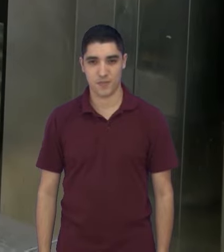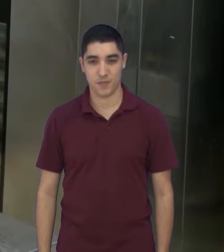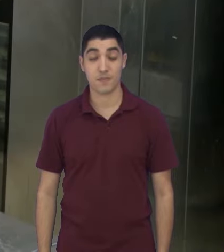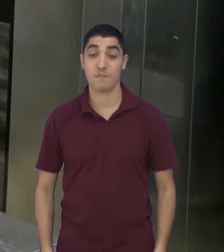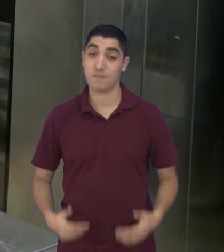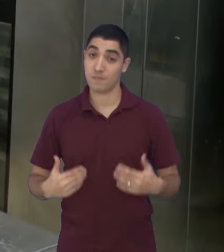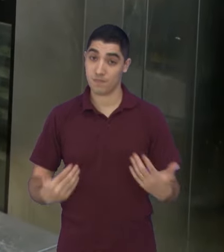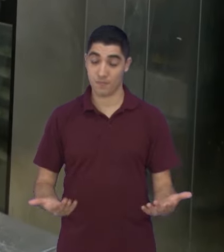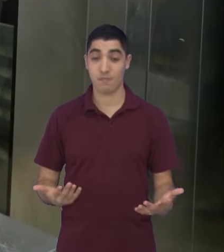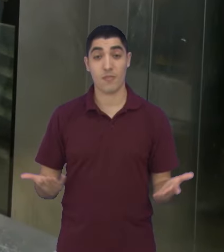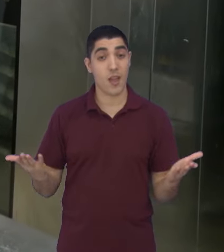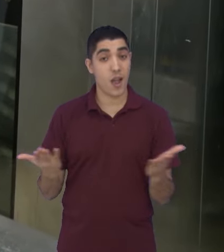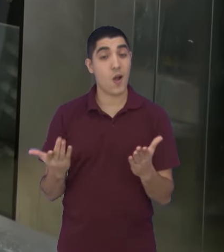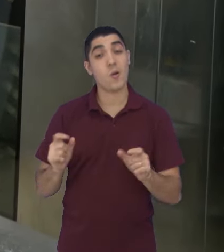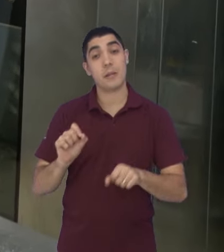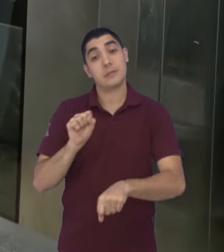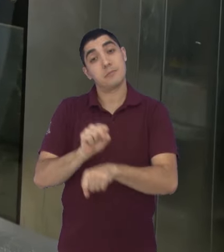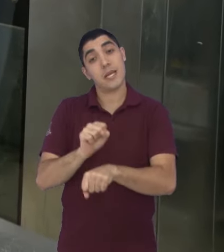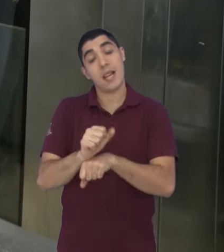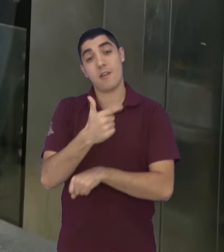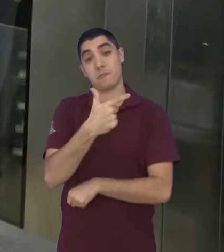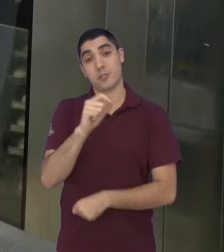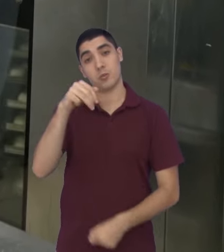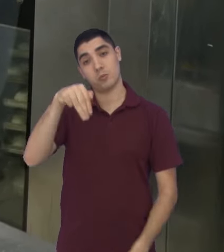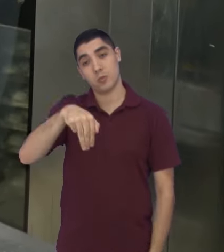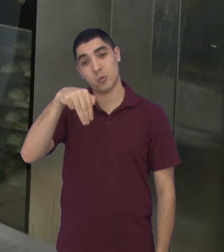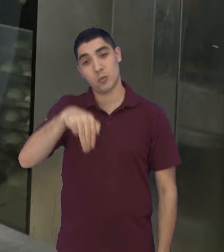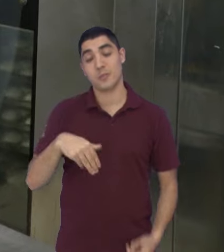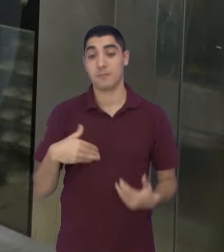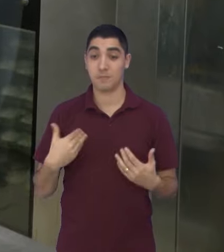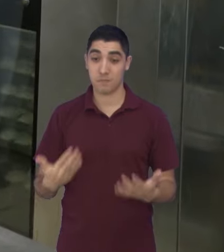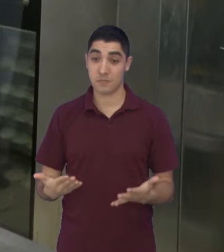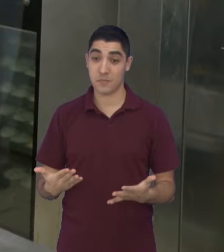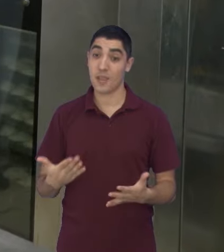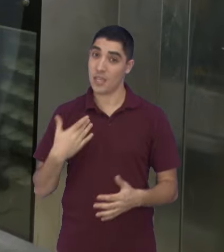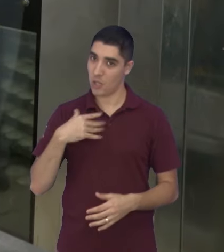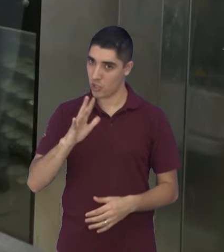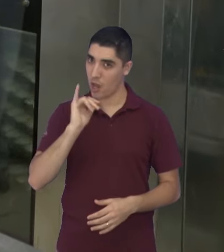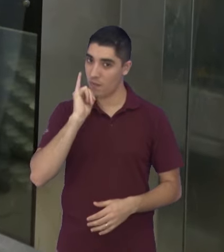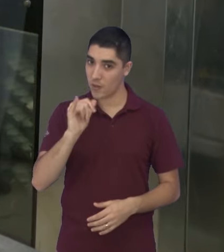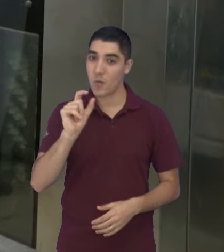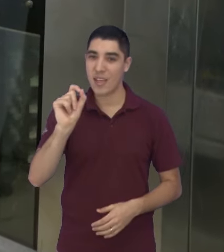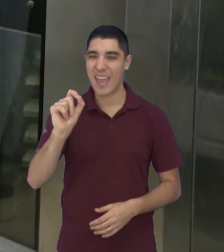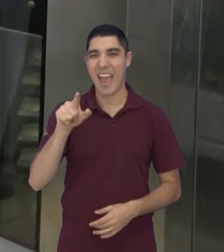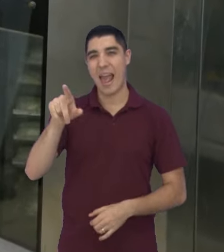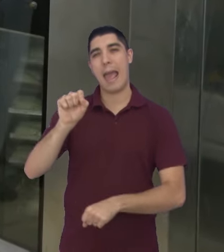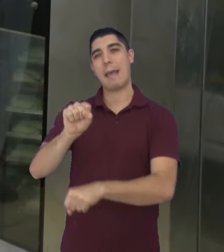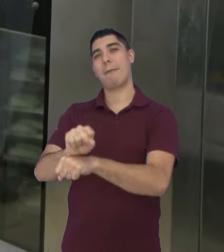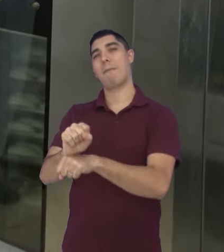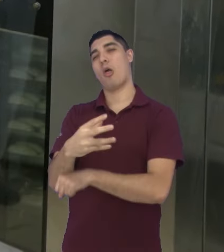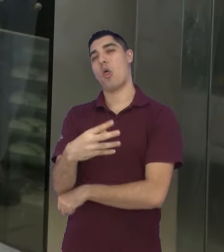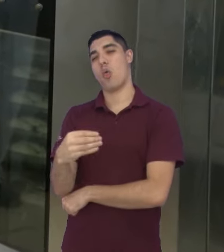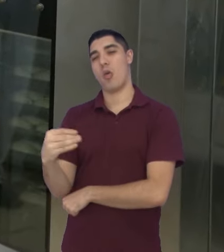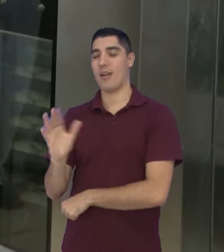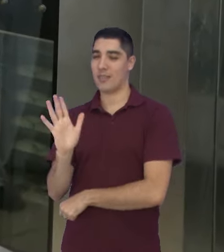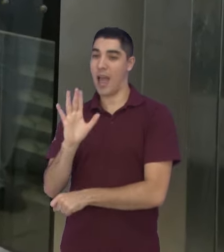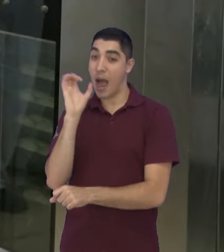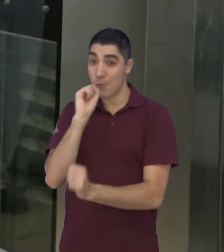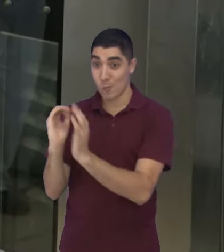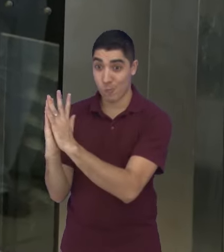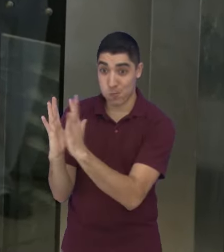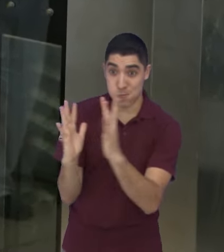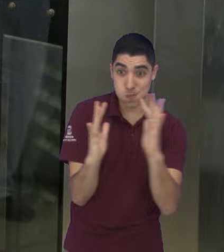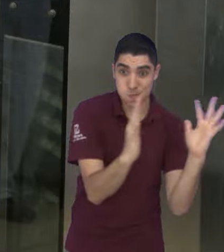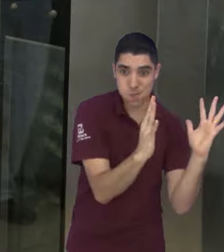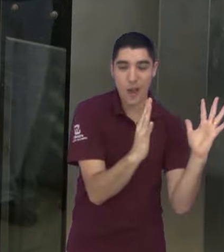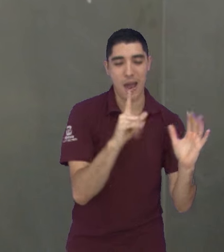Bom, Fernanda, agora a gente tem que esperar os 20 minutos, né? E como eu te falei, não vou te deixar aí esperando. O editor faz aquela mágica e